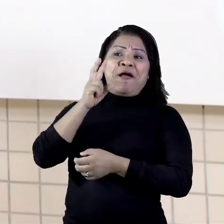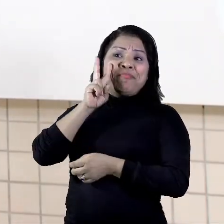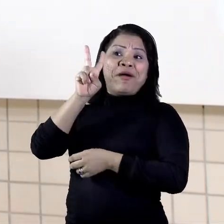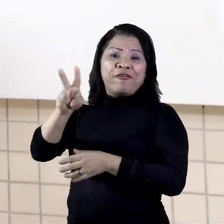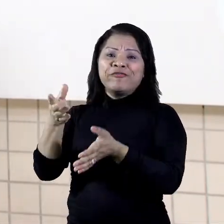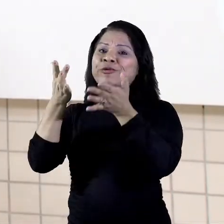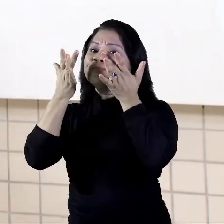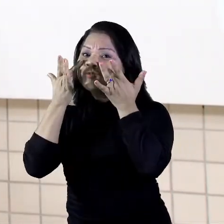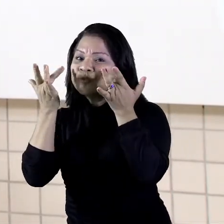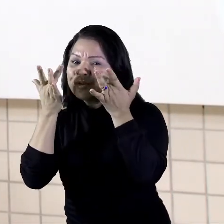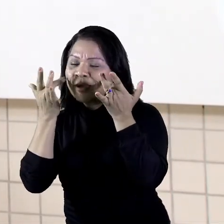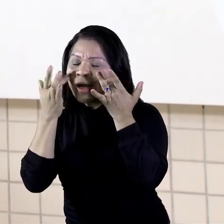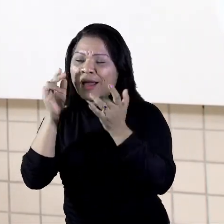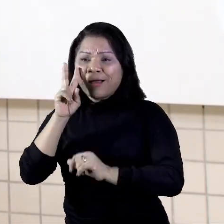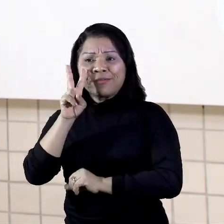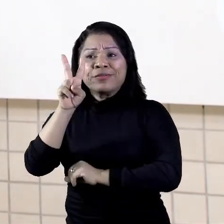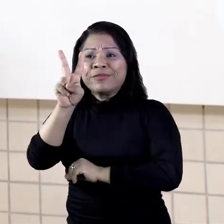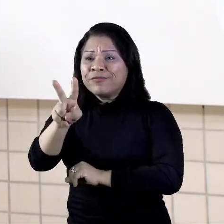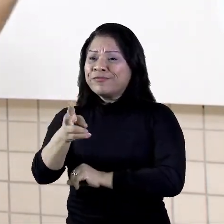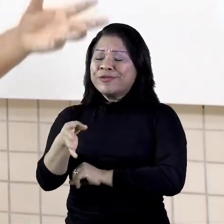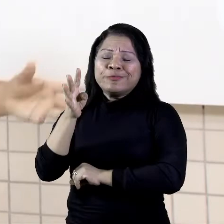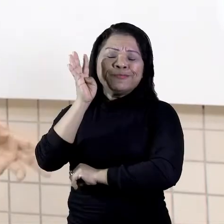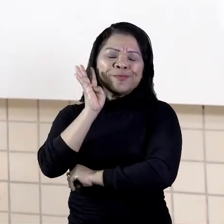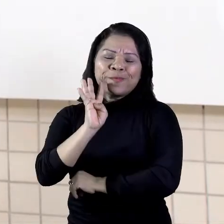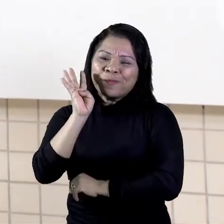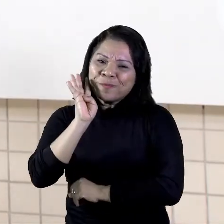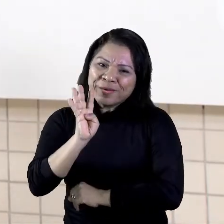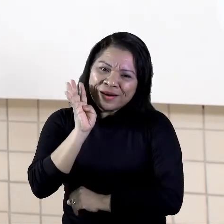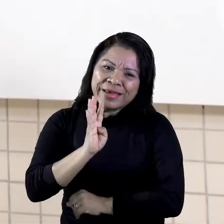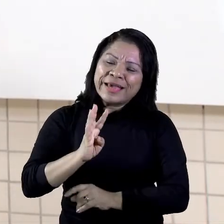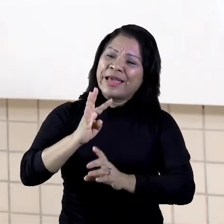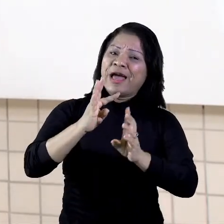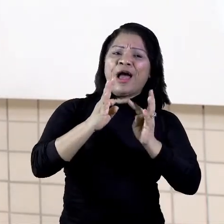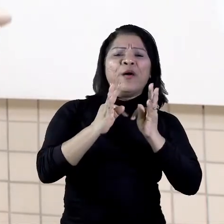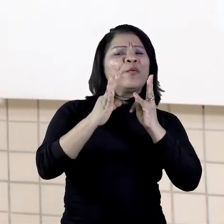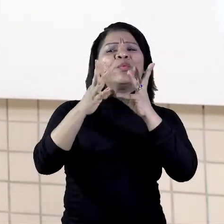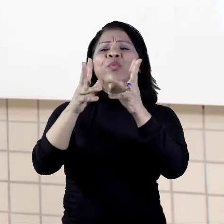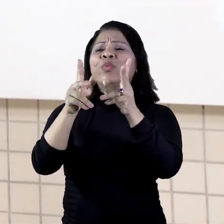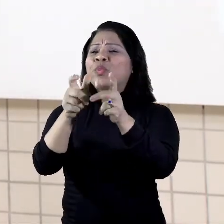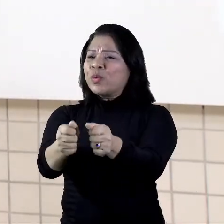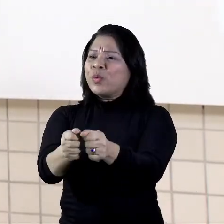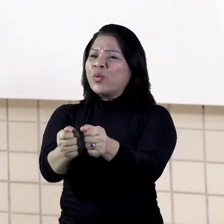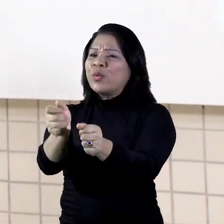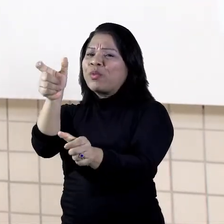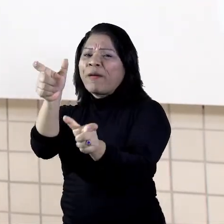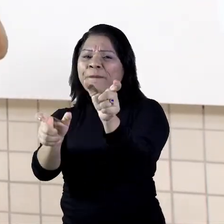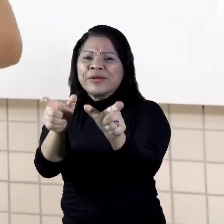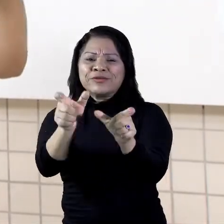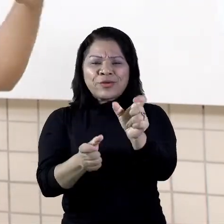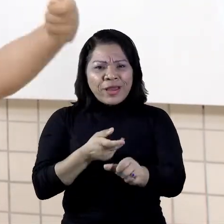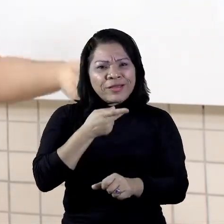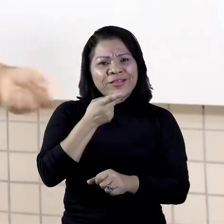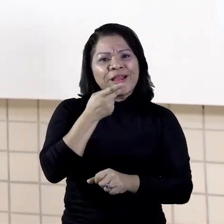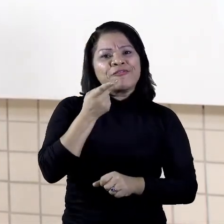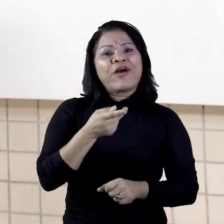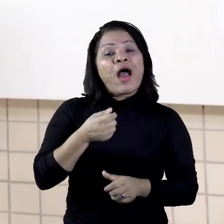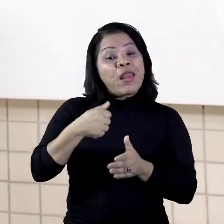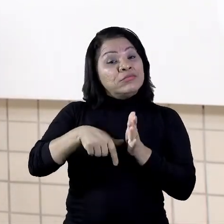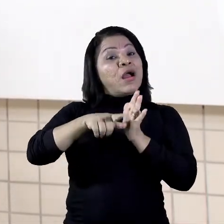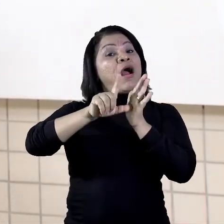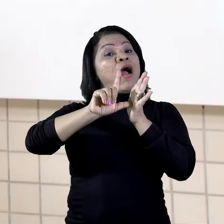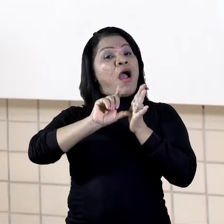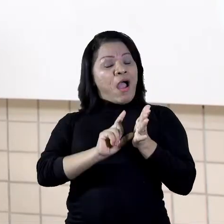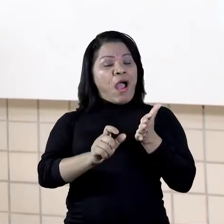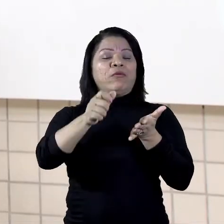como é bacana e ver que tudo aquilo ali, que aqueles atores estão falando ali, foi antes escrito, foi antes